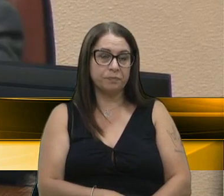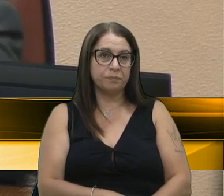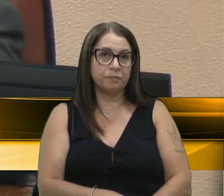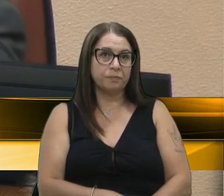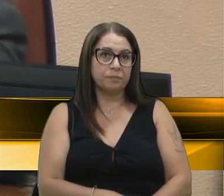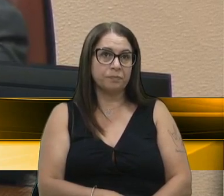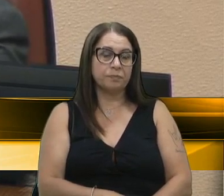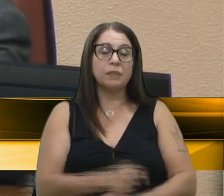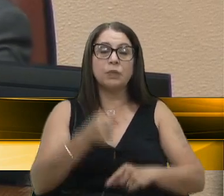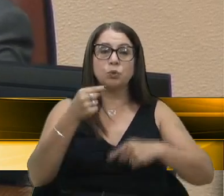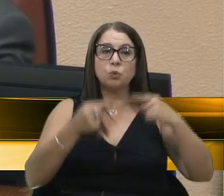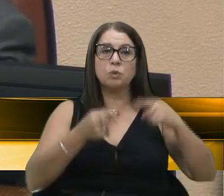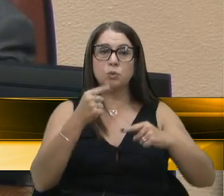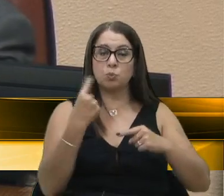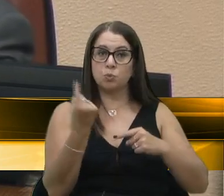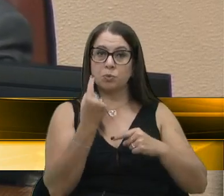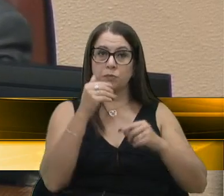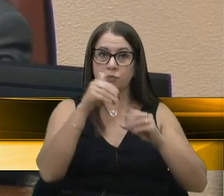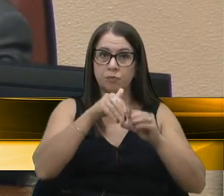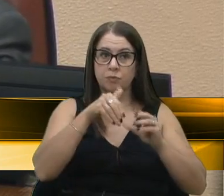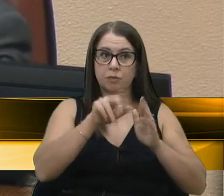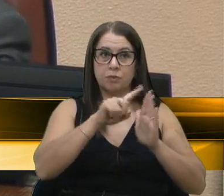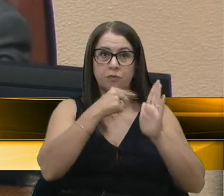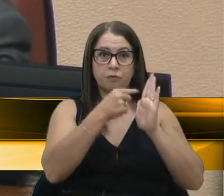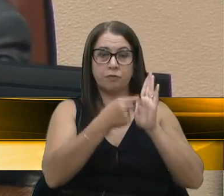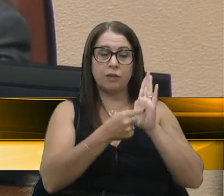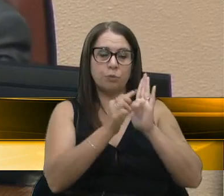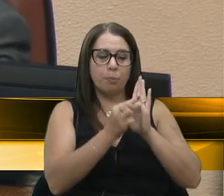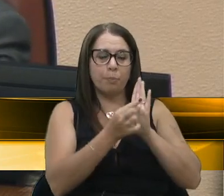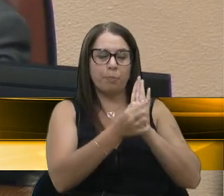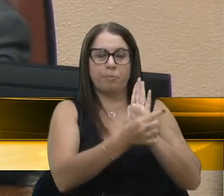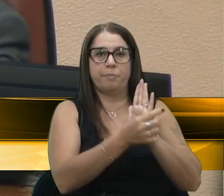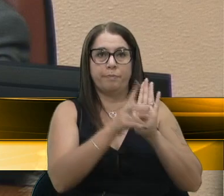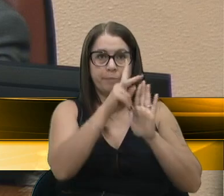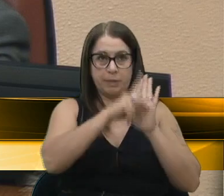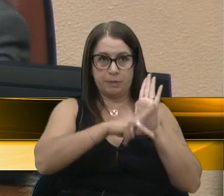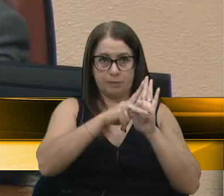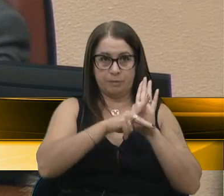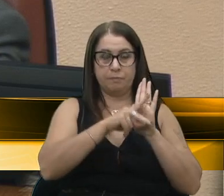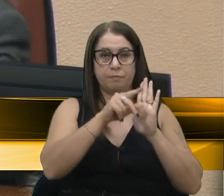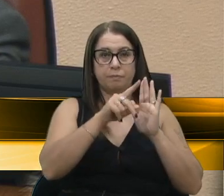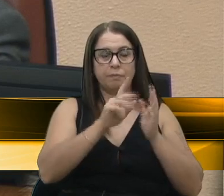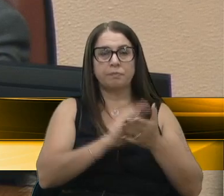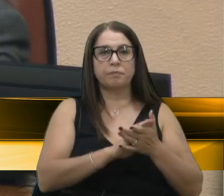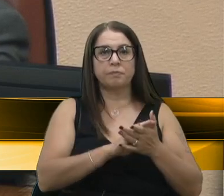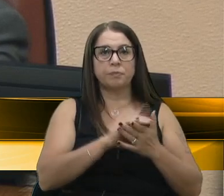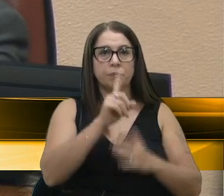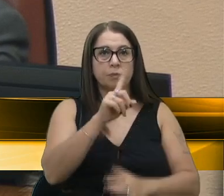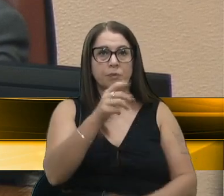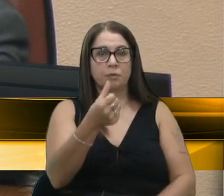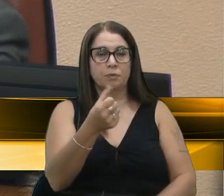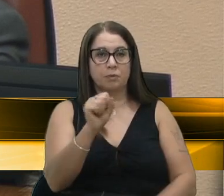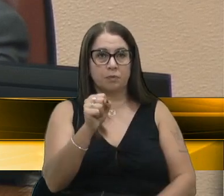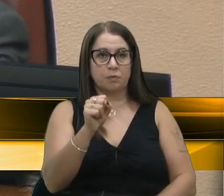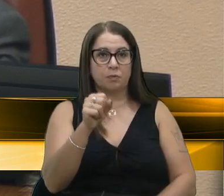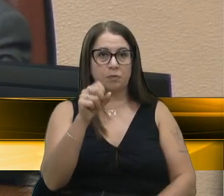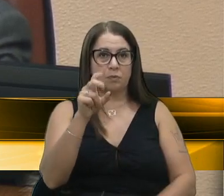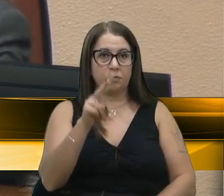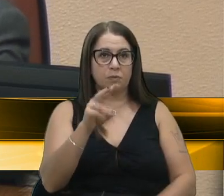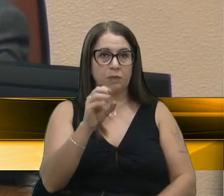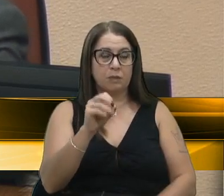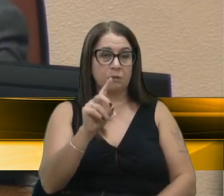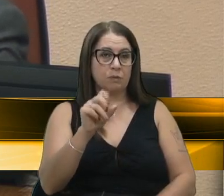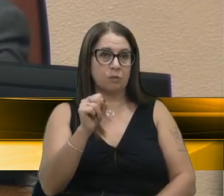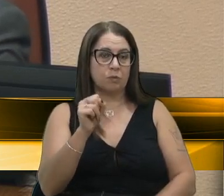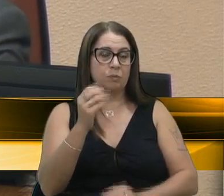Em discussão única e votação, veto parcial do projeto de lei 168-2018,